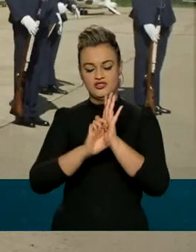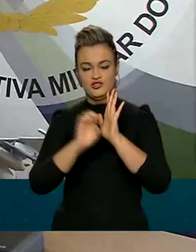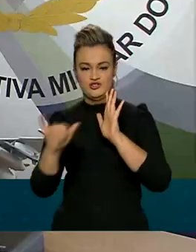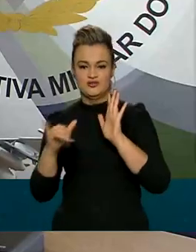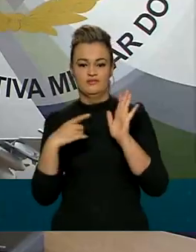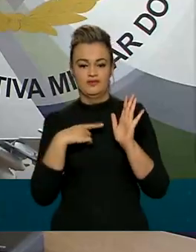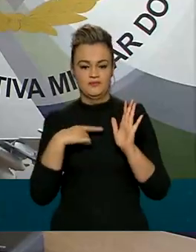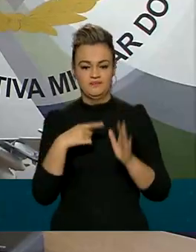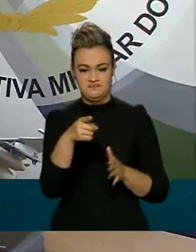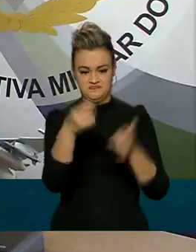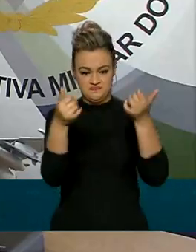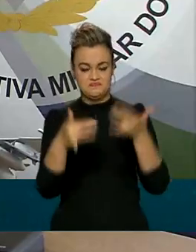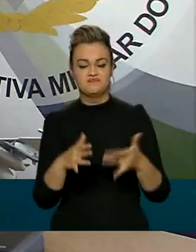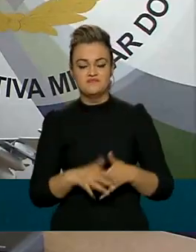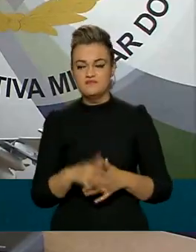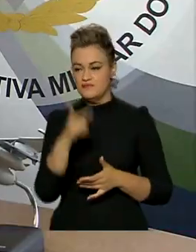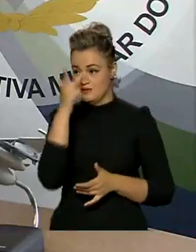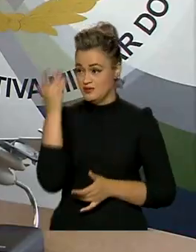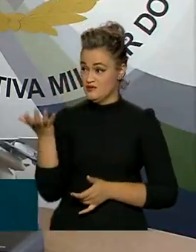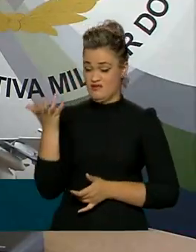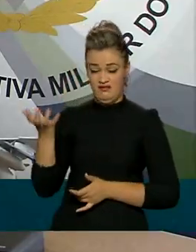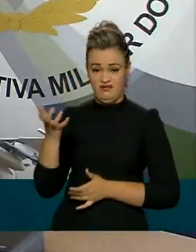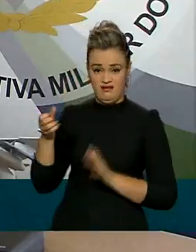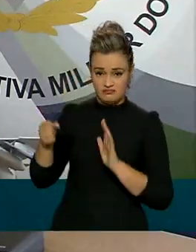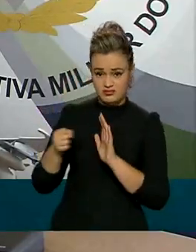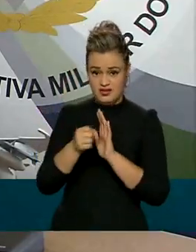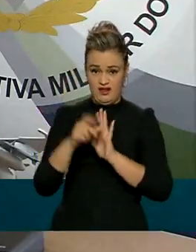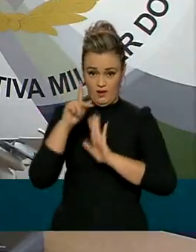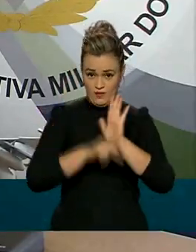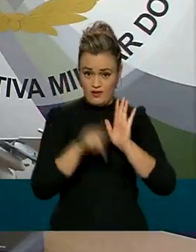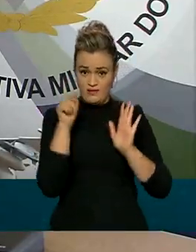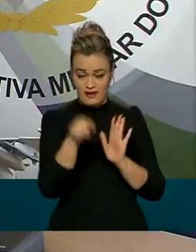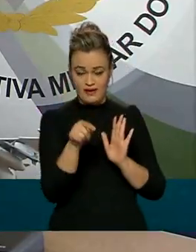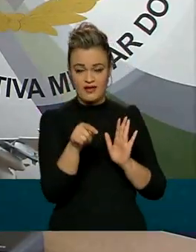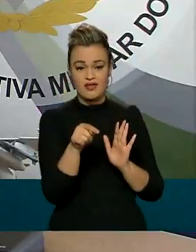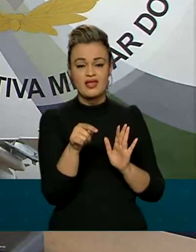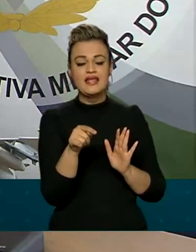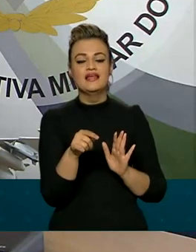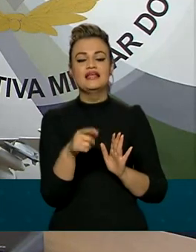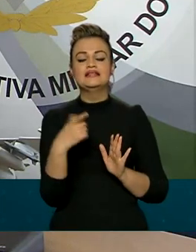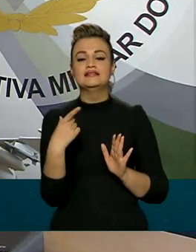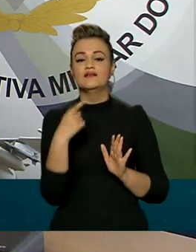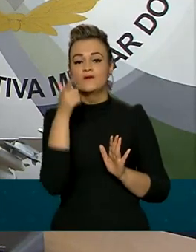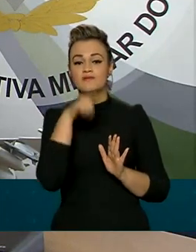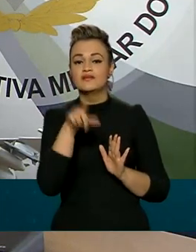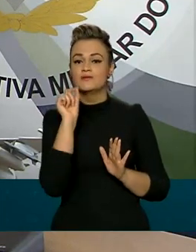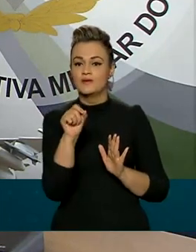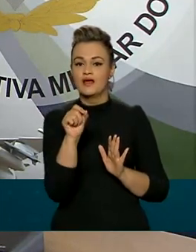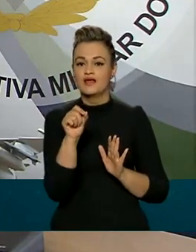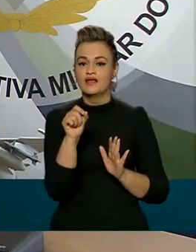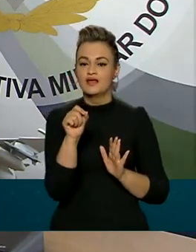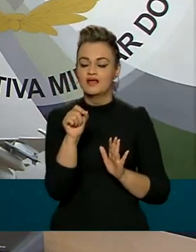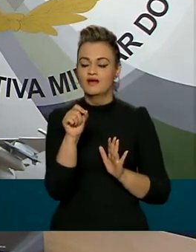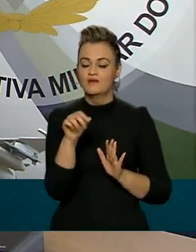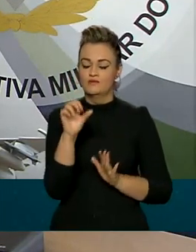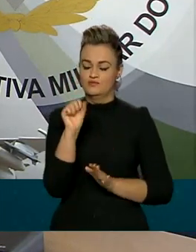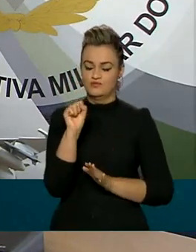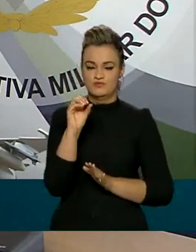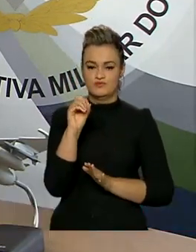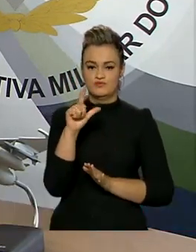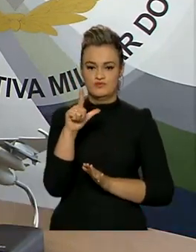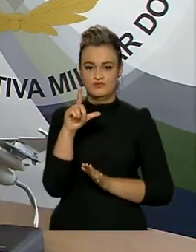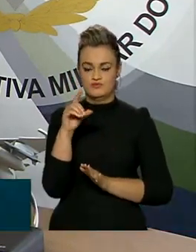público. O atleta que consegue ingressar no nosso programa, ele vai receber um soldo com